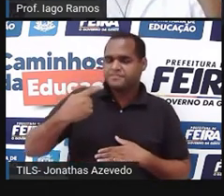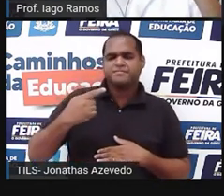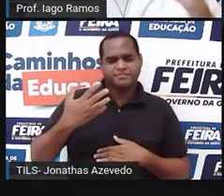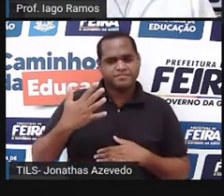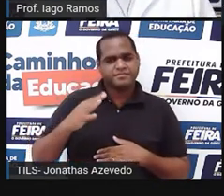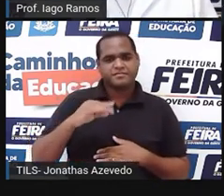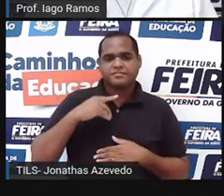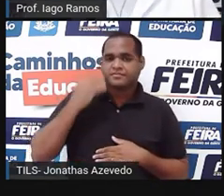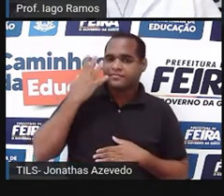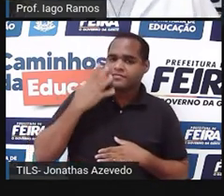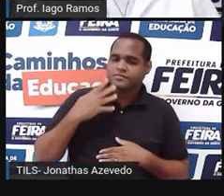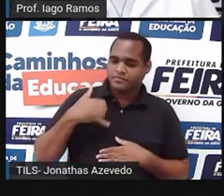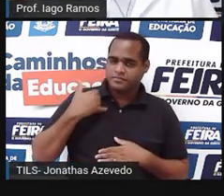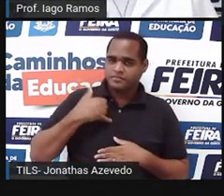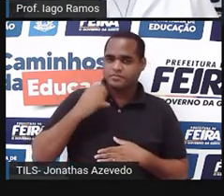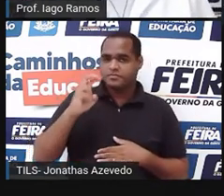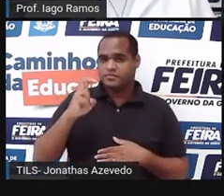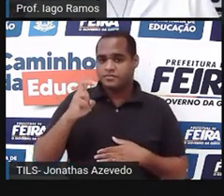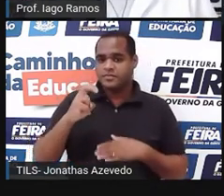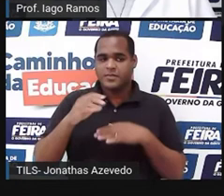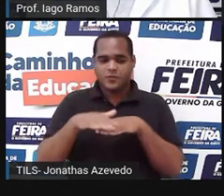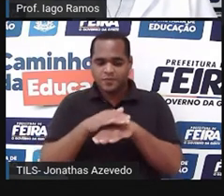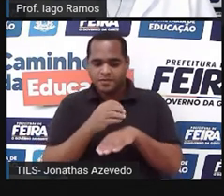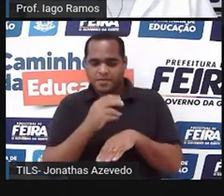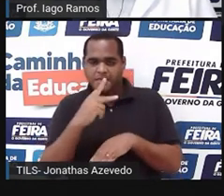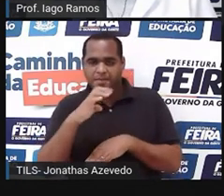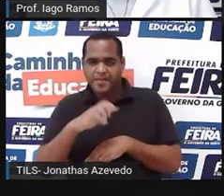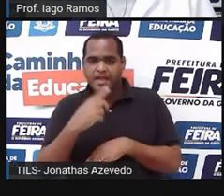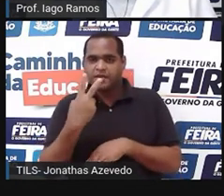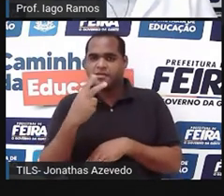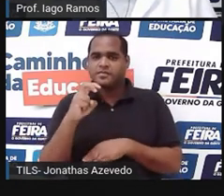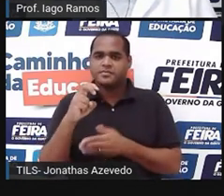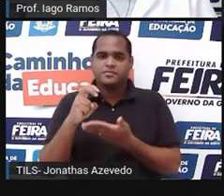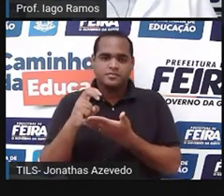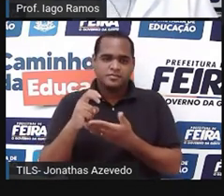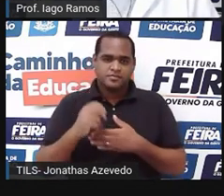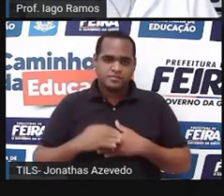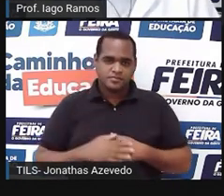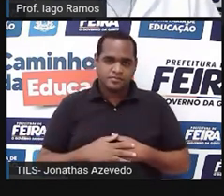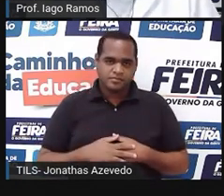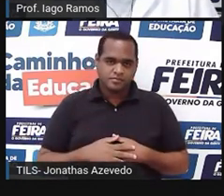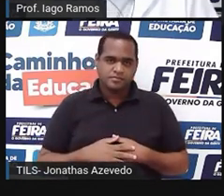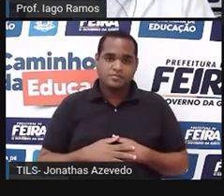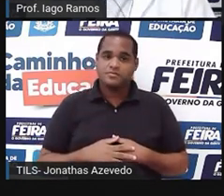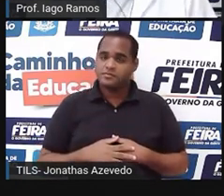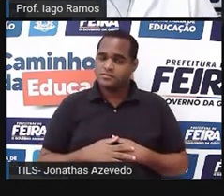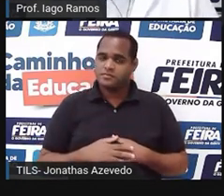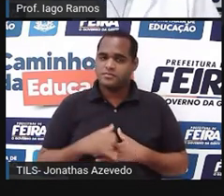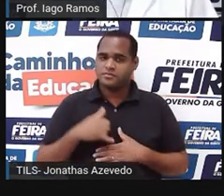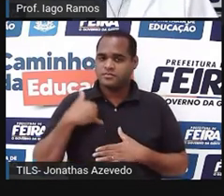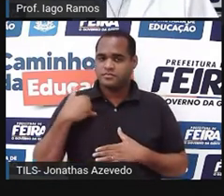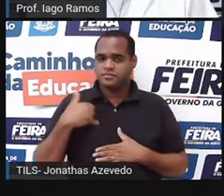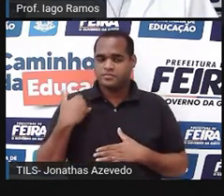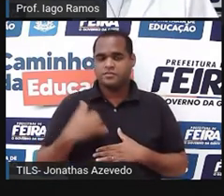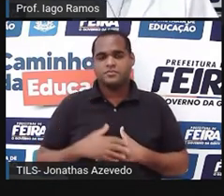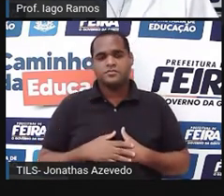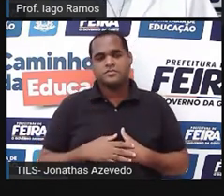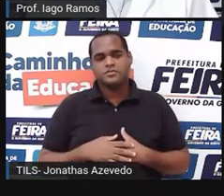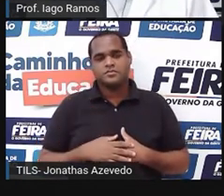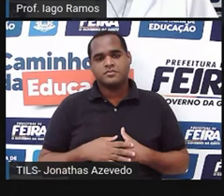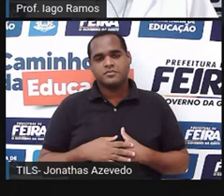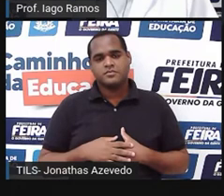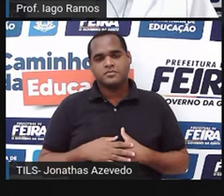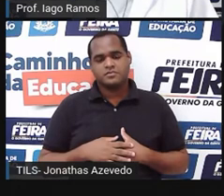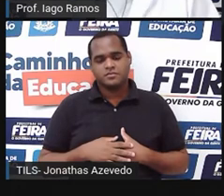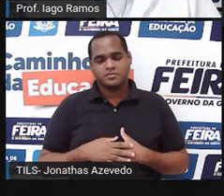uma criança de 5 anos calçando o número 25. Então, vamos botar ali, ó. A idade, tá? E